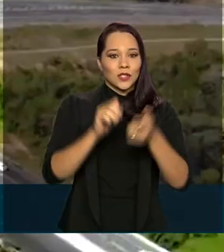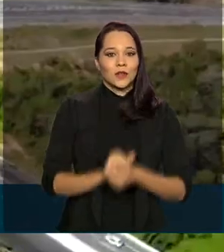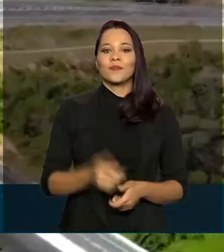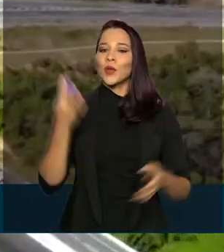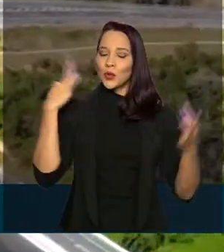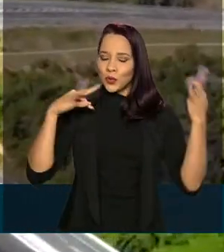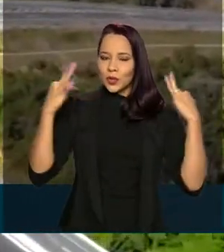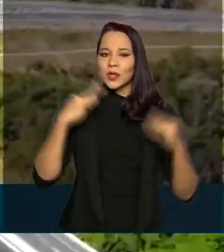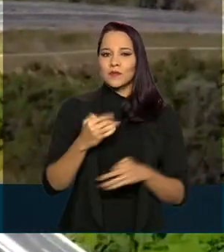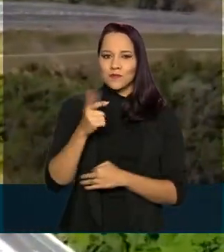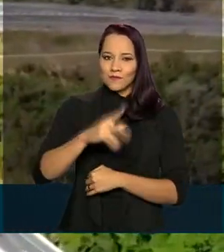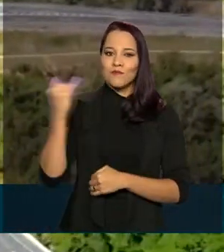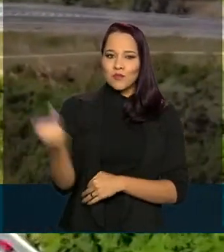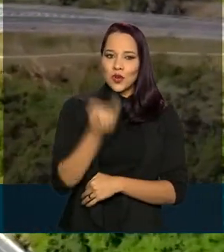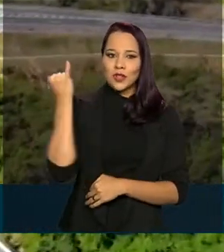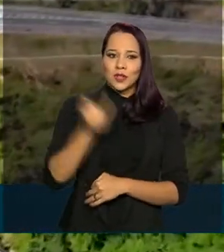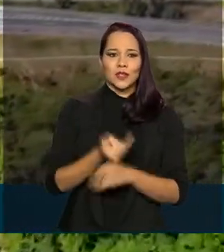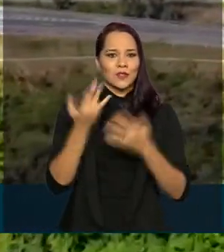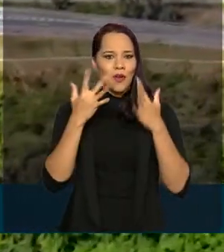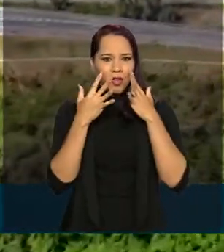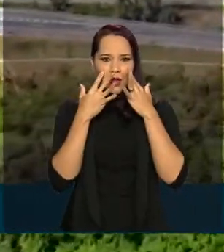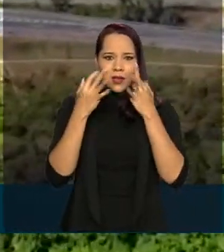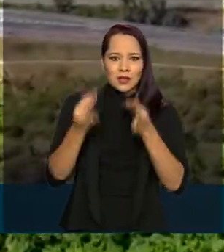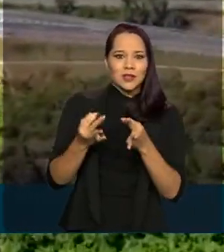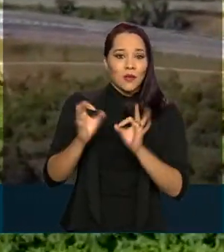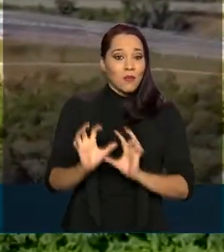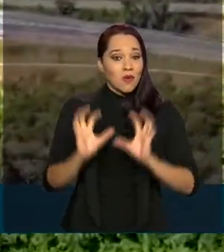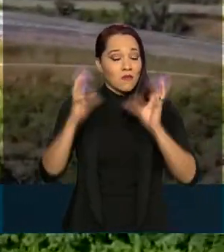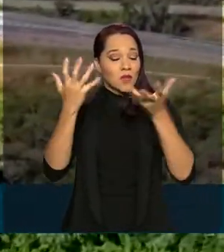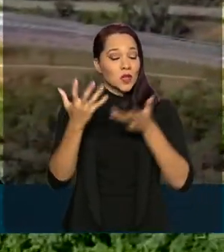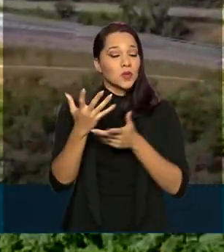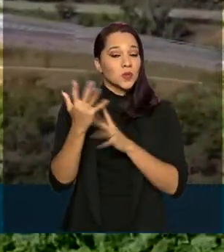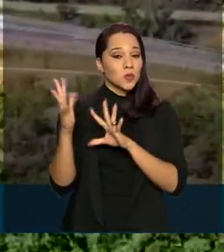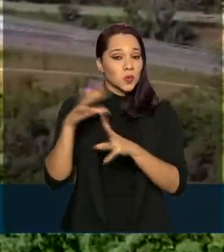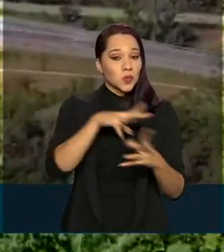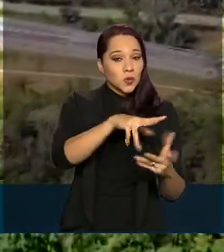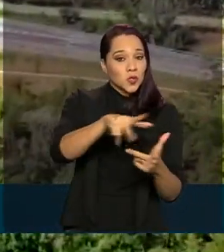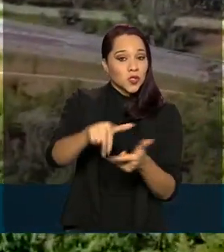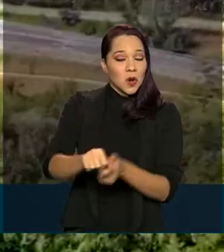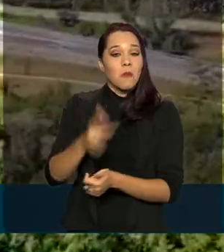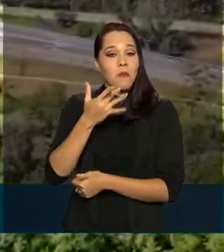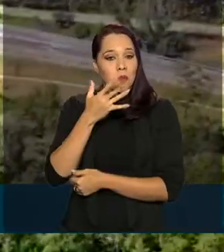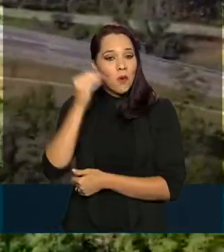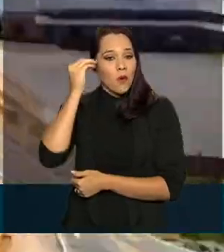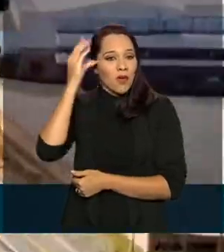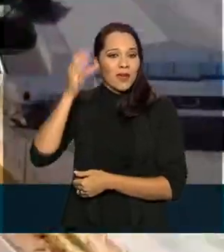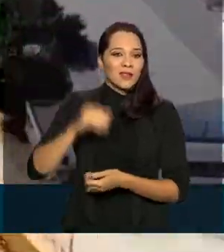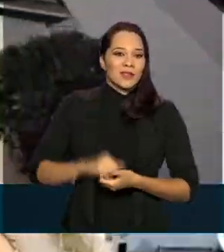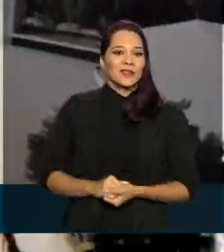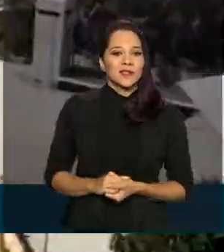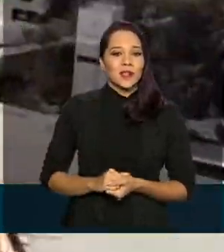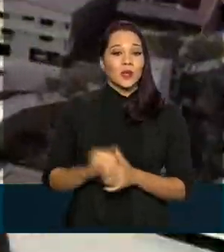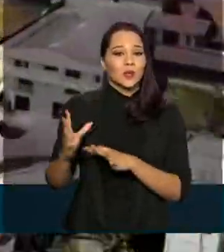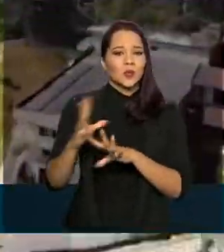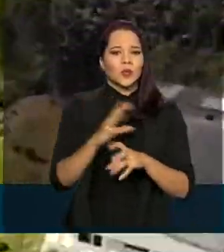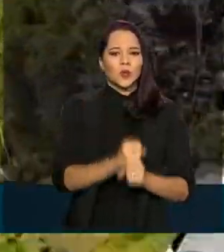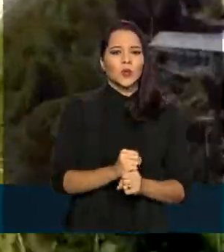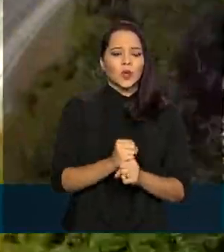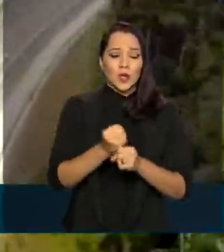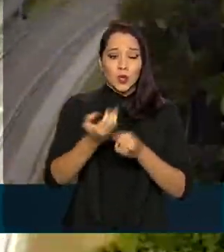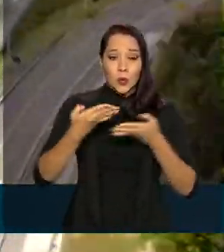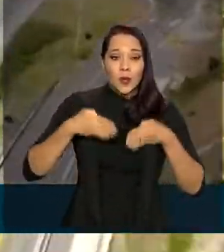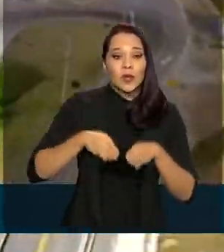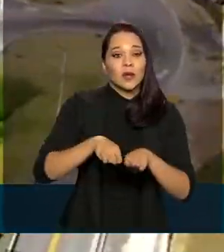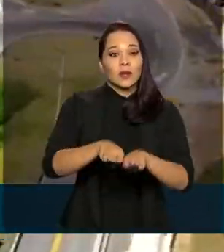turismo é outro ponto forte, com atrações e eventos conhecidos internacionalmente, como a Oktoberfest. No total, a duplicação da BR